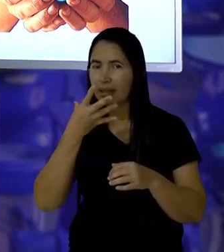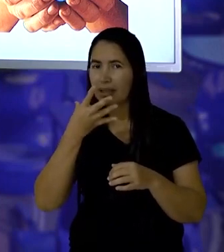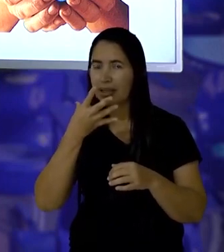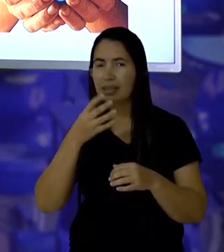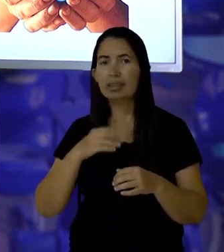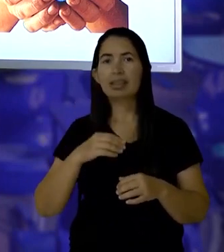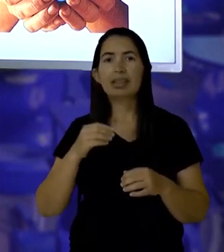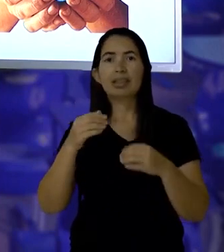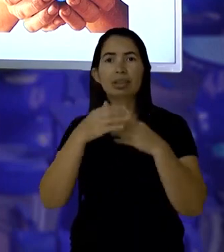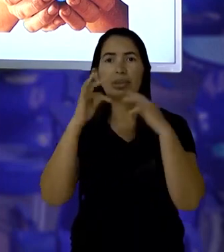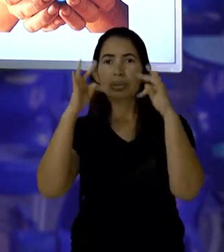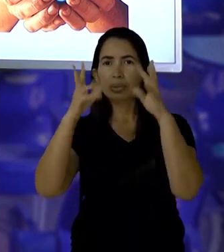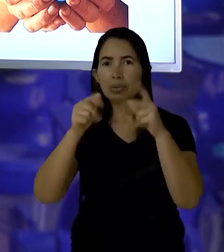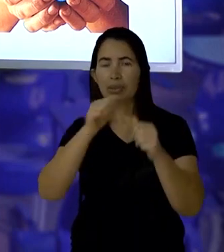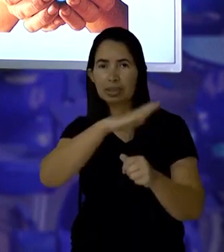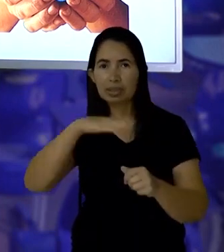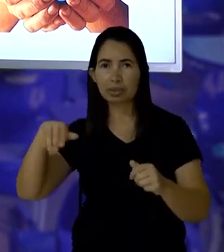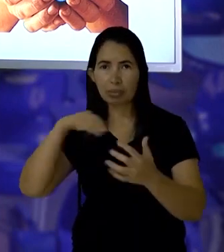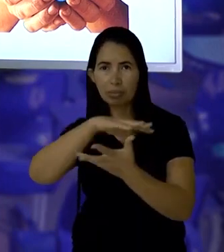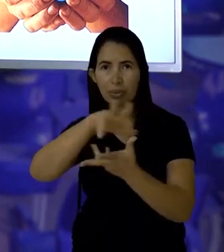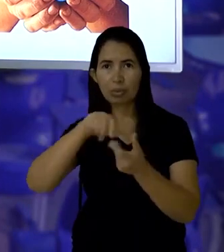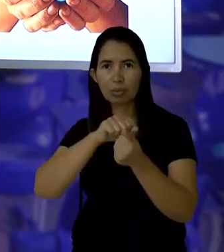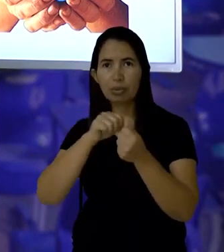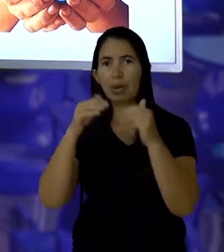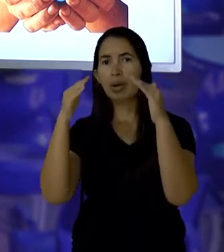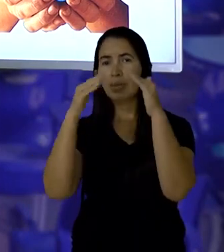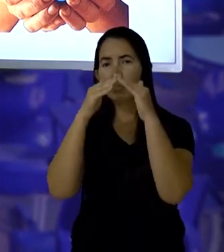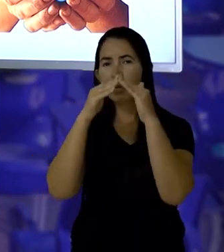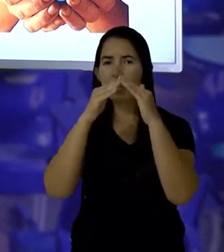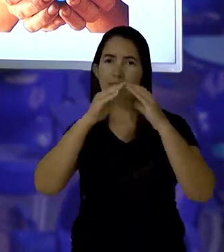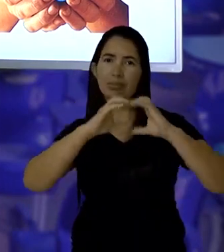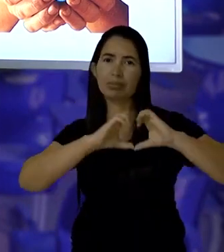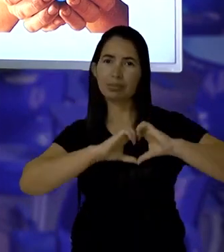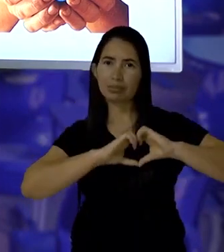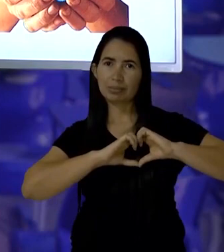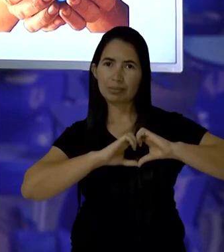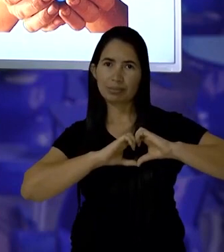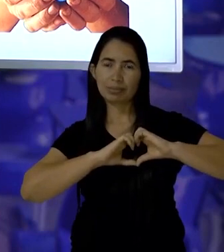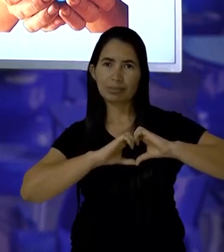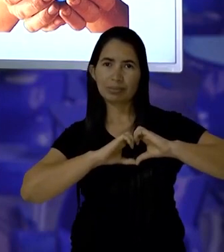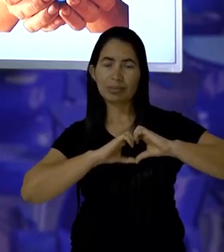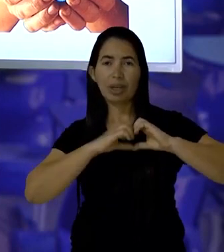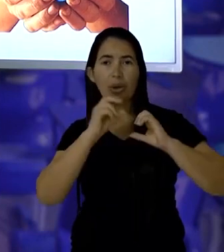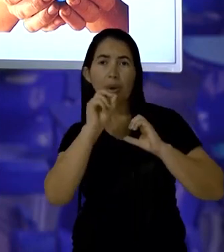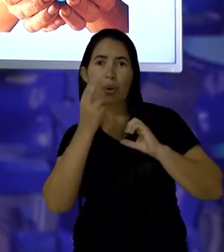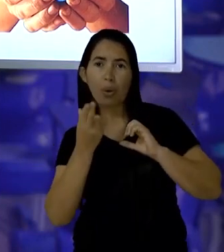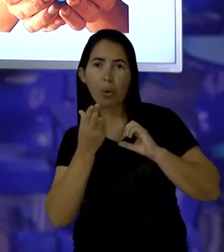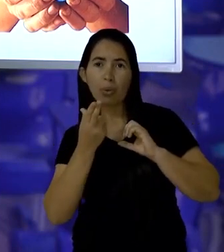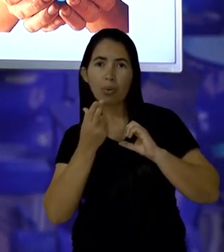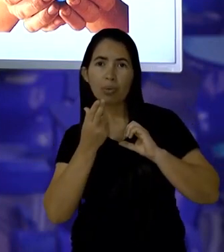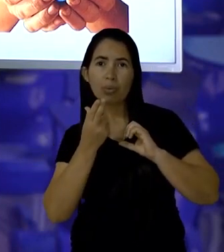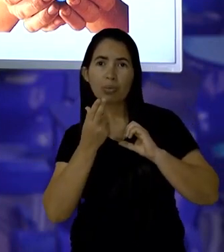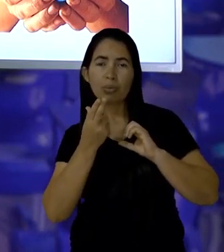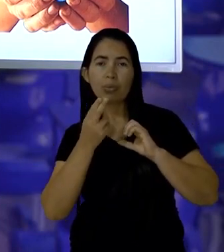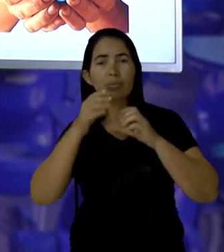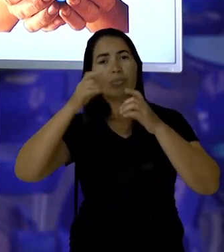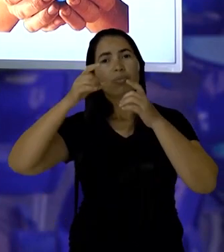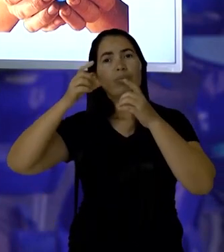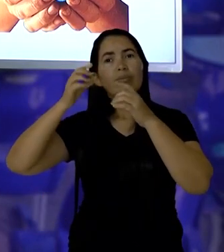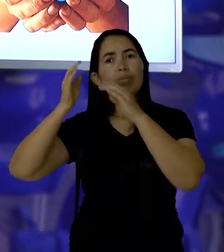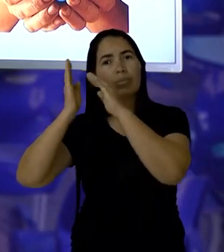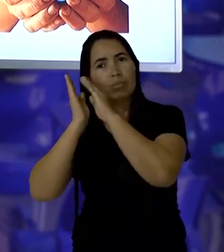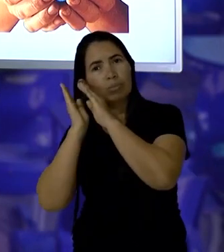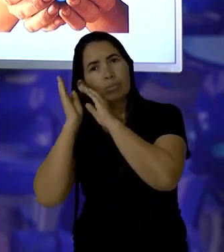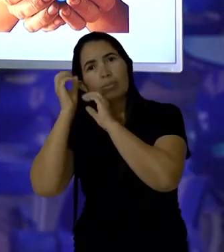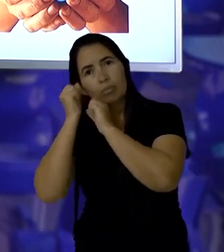ver. Toda criança do mundo mora no meu coração ou durma